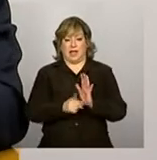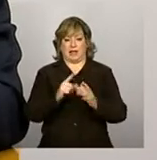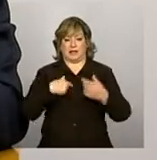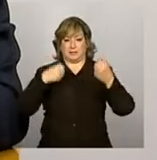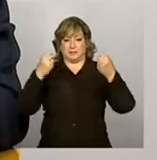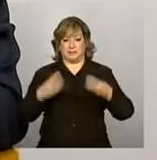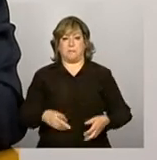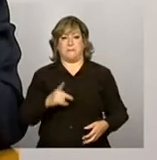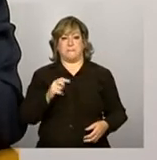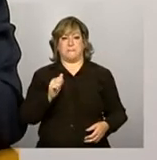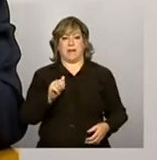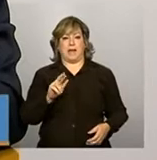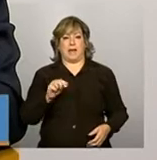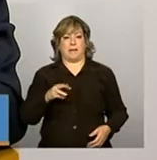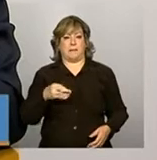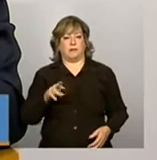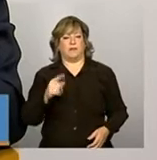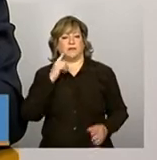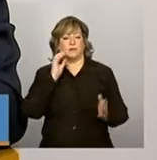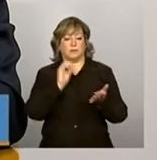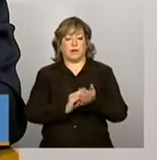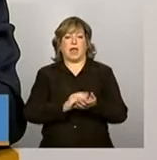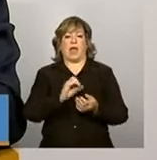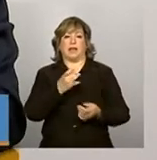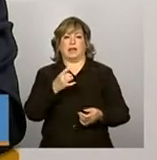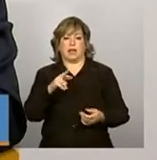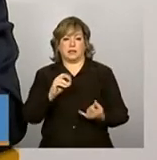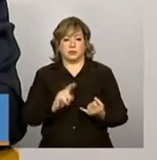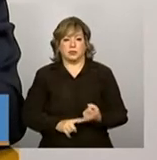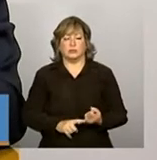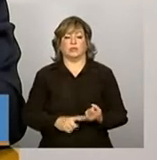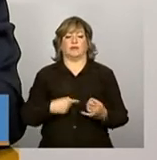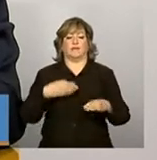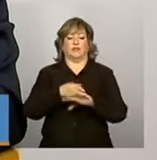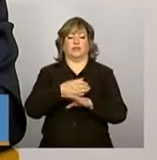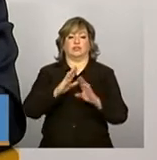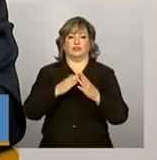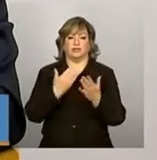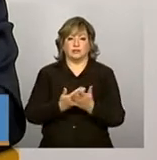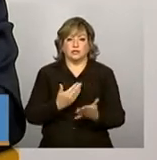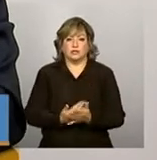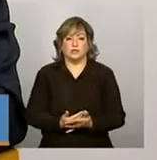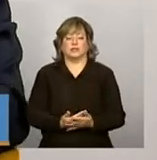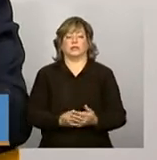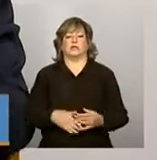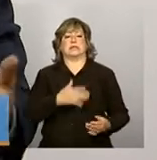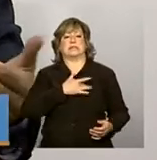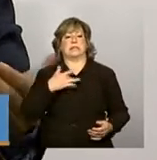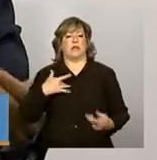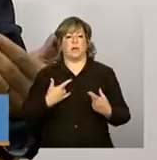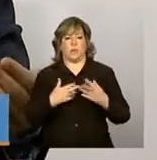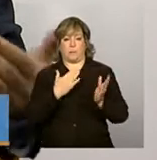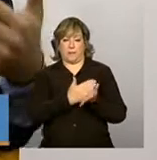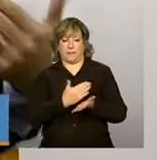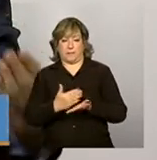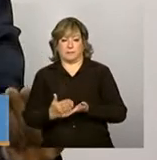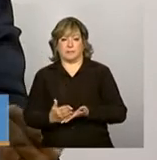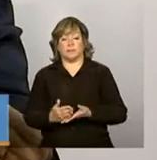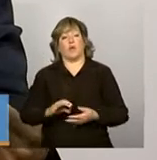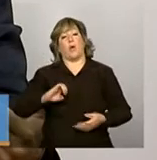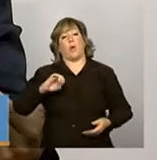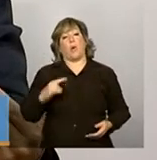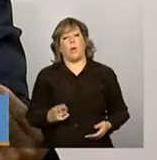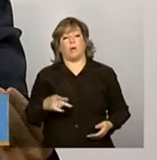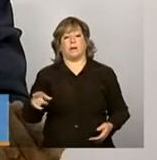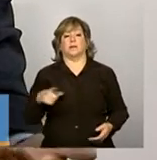né? Seja de atualização cadastral, cobertura do cadastro, frequência escolar ou agenda de saúde. Ou ele tem problemas com relação